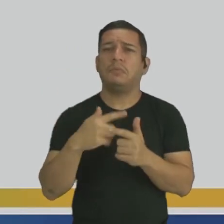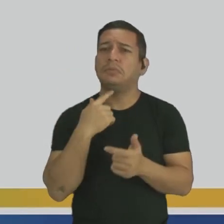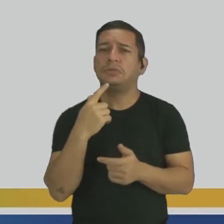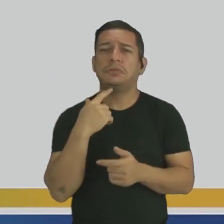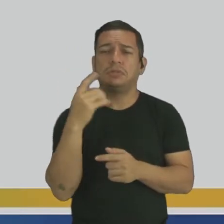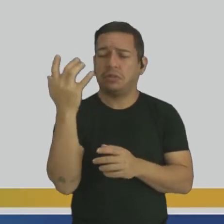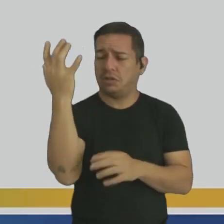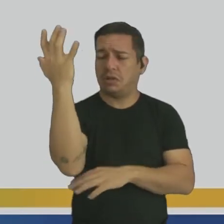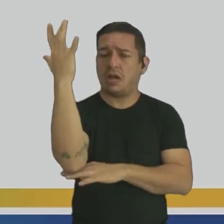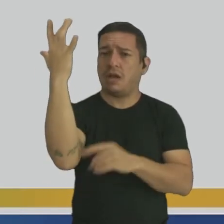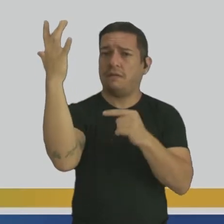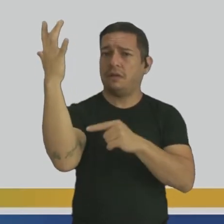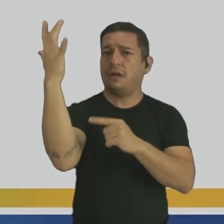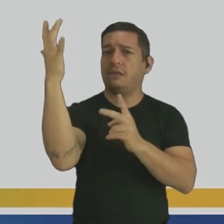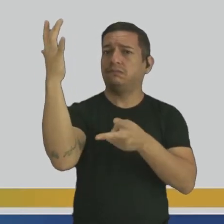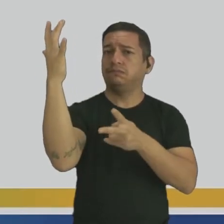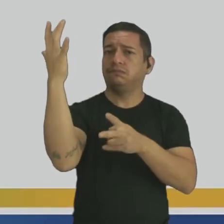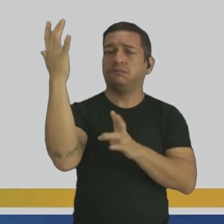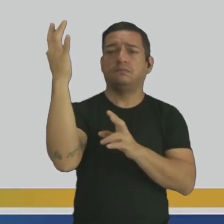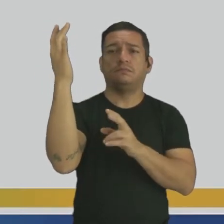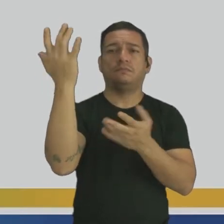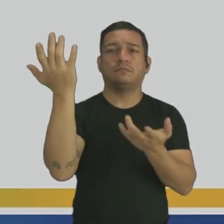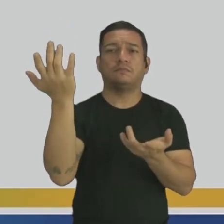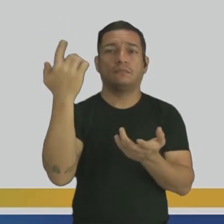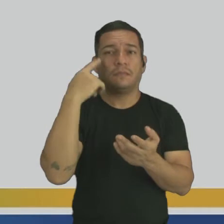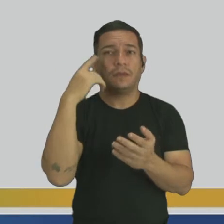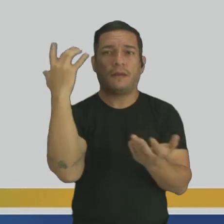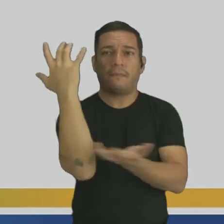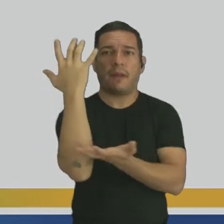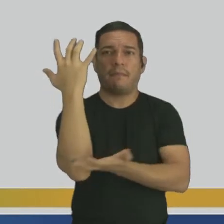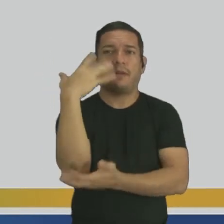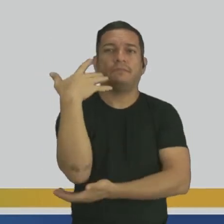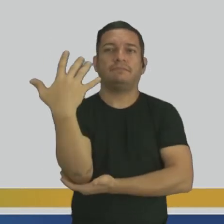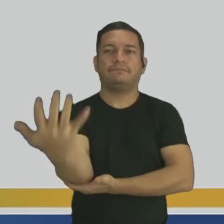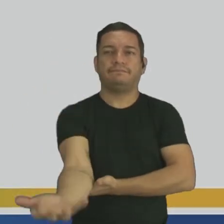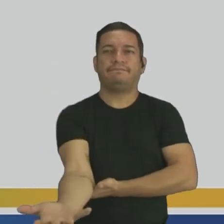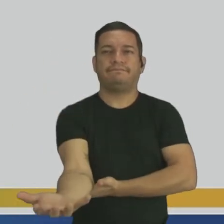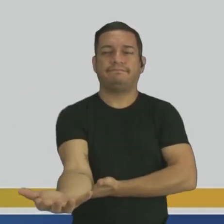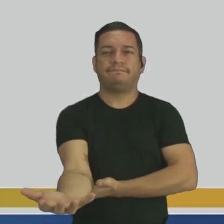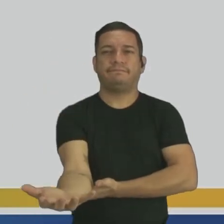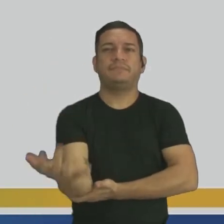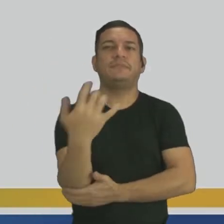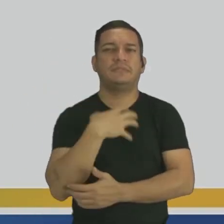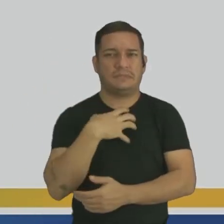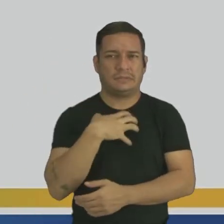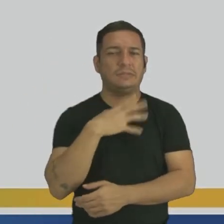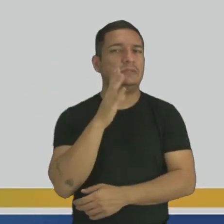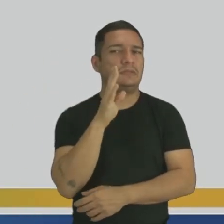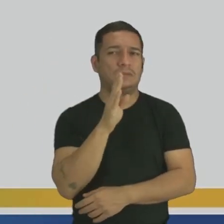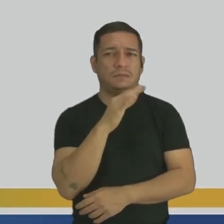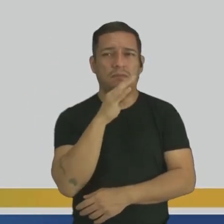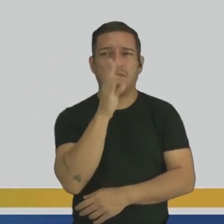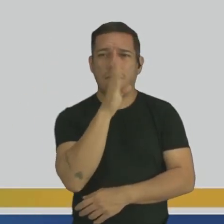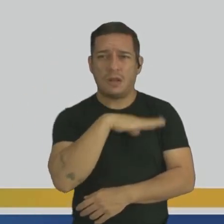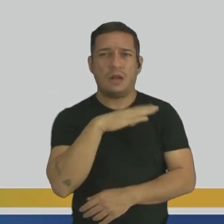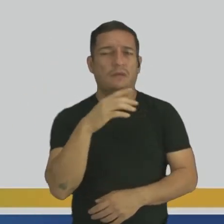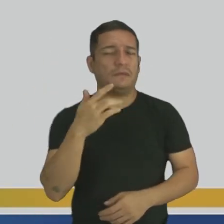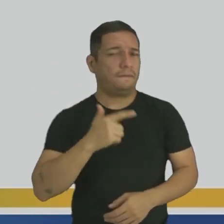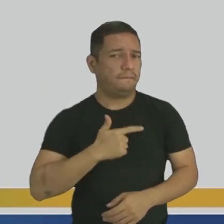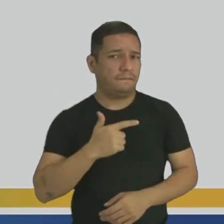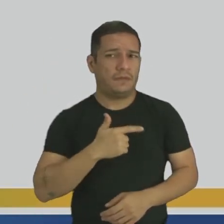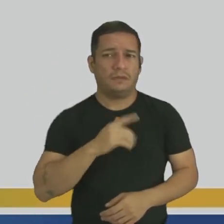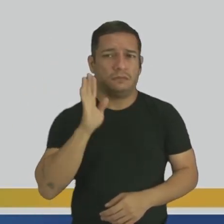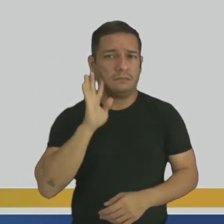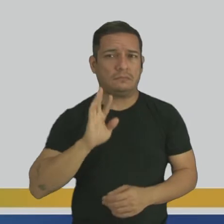ninguém, para situação nenhuma, e você vê essa árvore sendo cortada, você fica ruim, né? Você acha feio, você não acha legal.